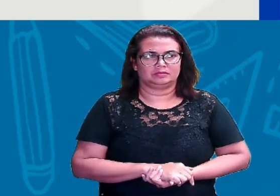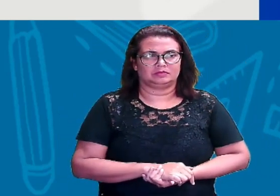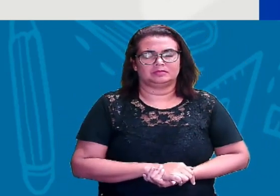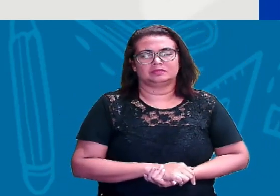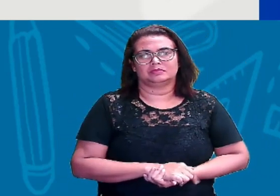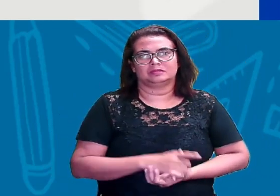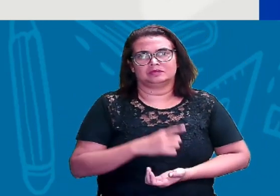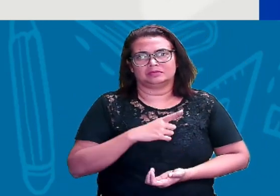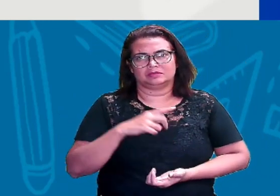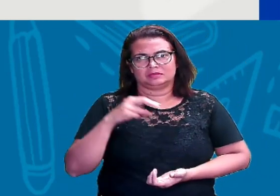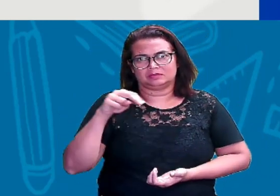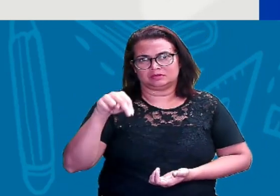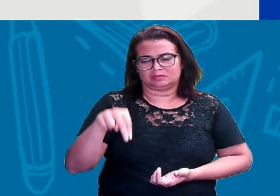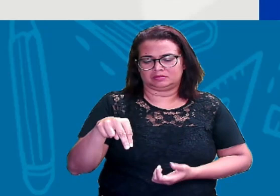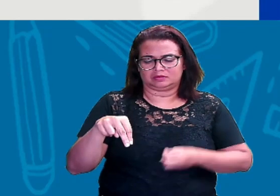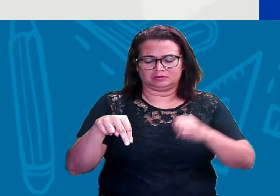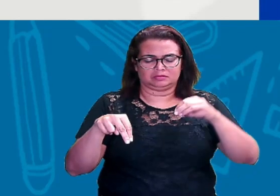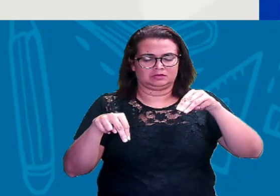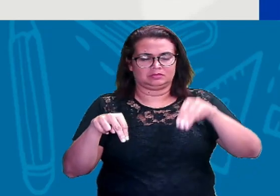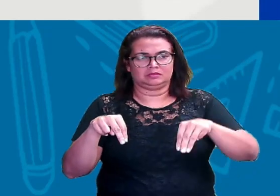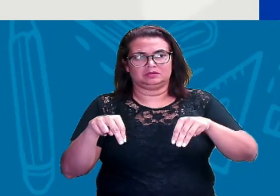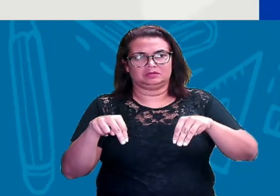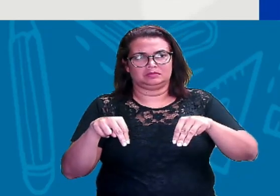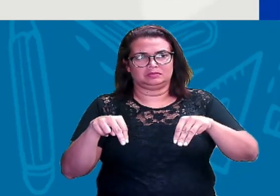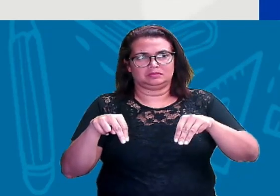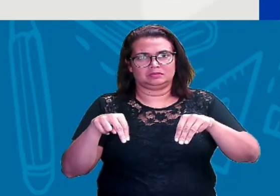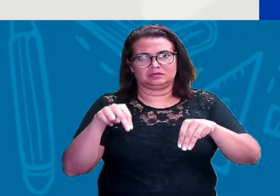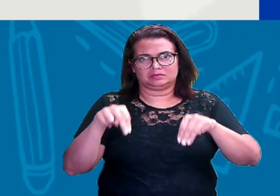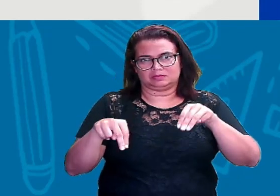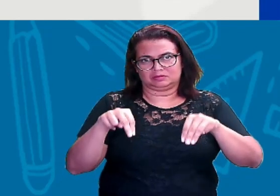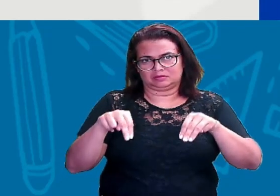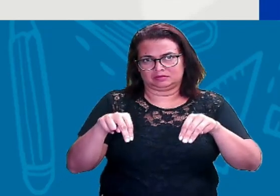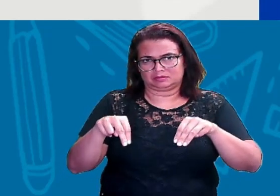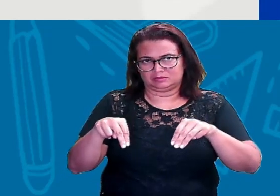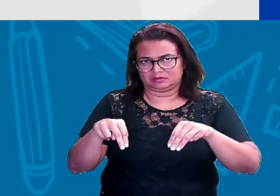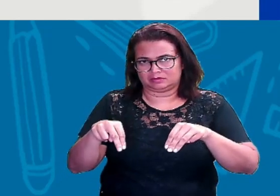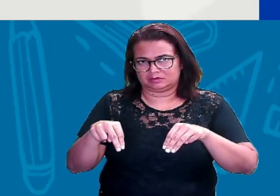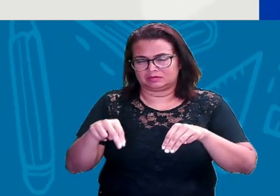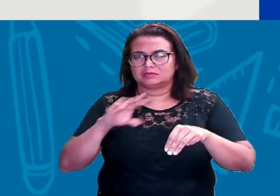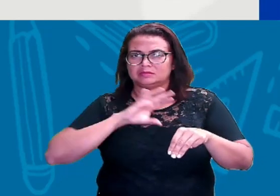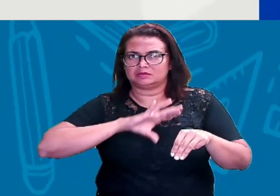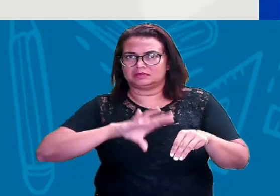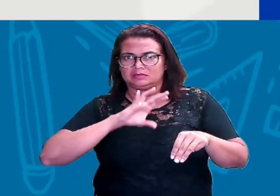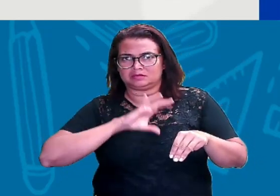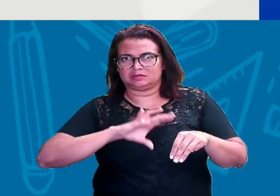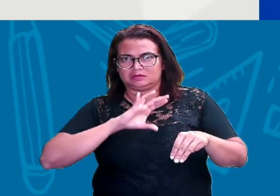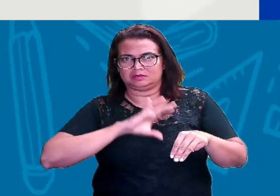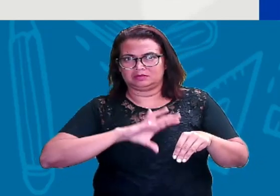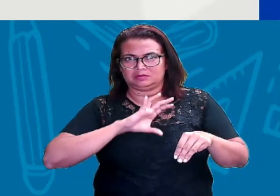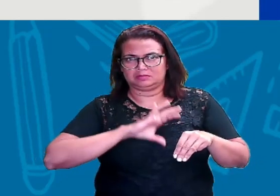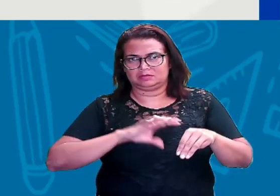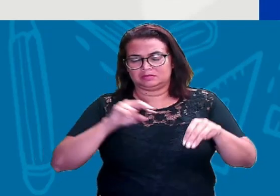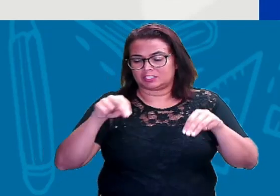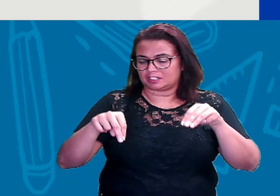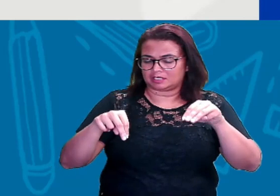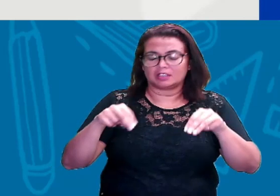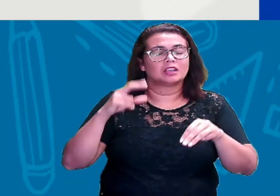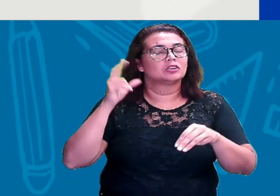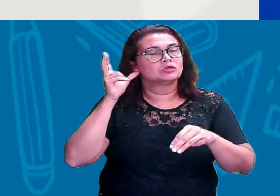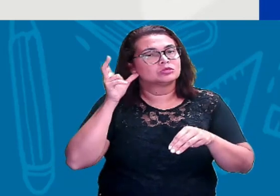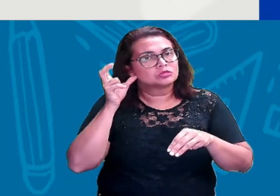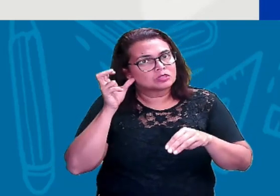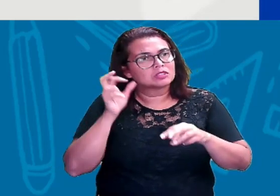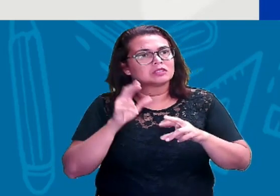e a letra M, que a gente fala N, M, em português. Quando a gente fala em